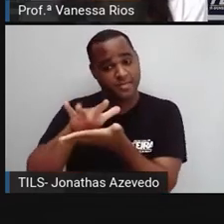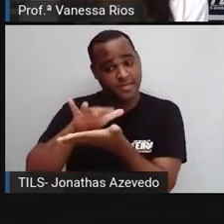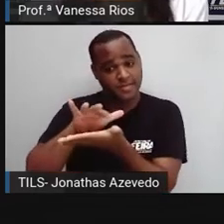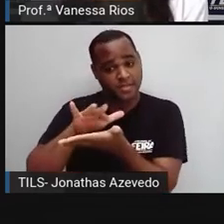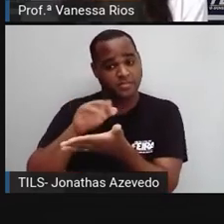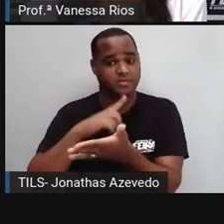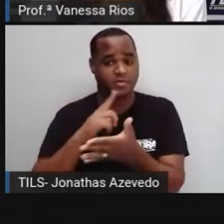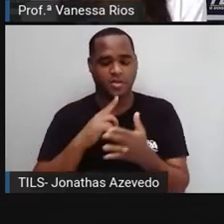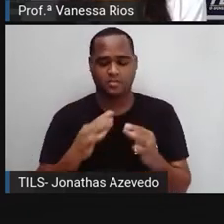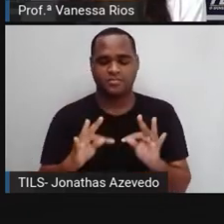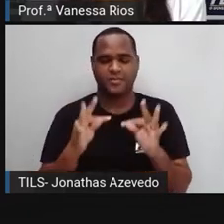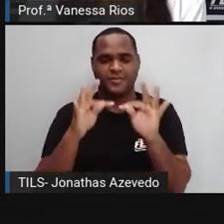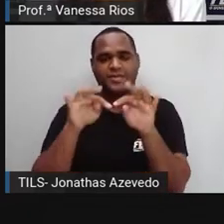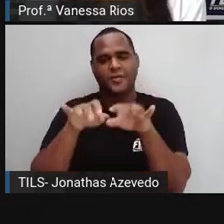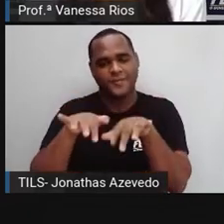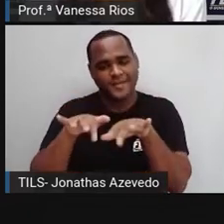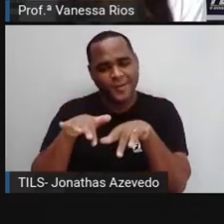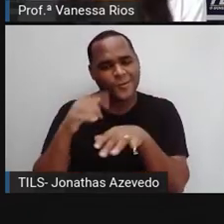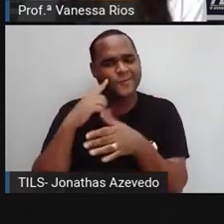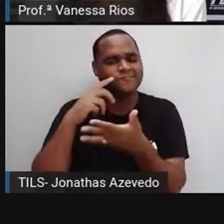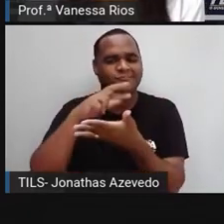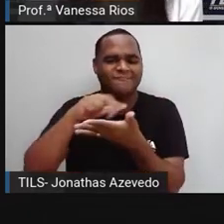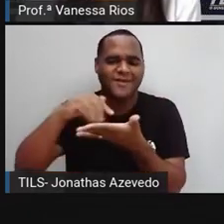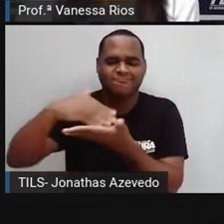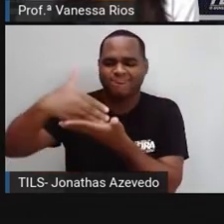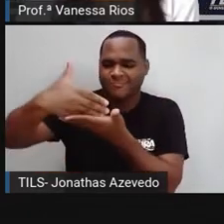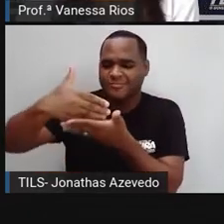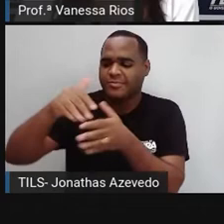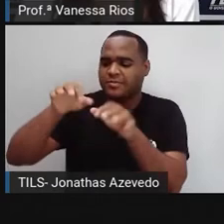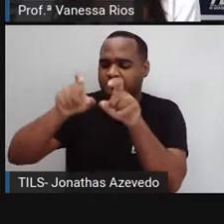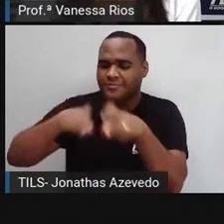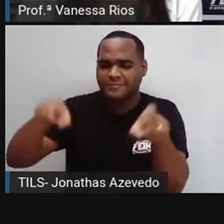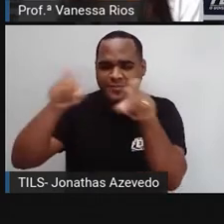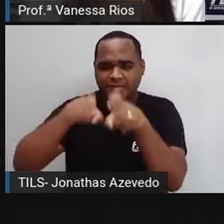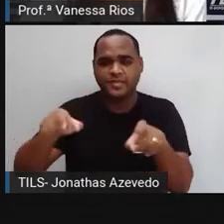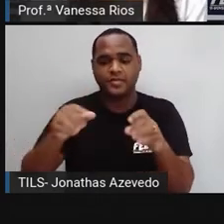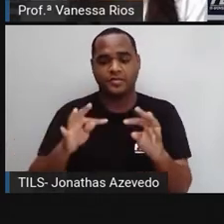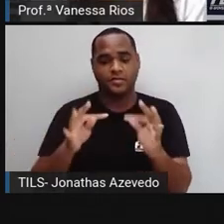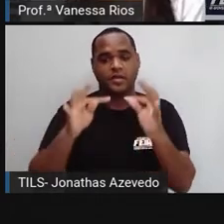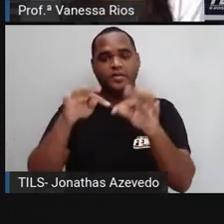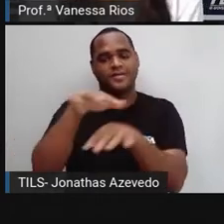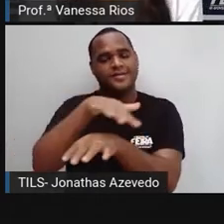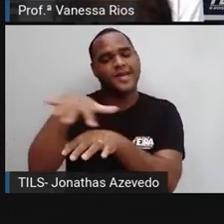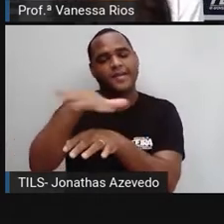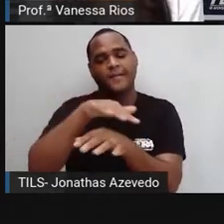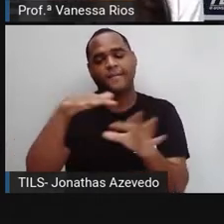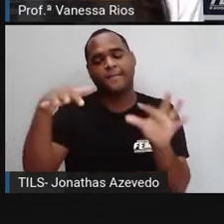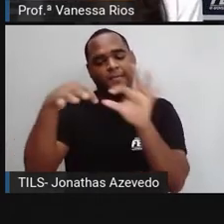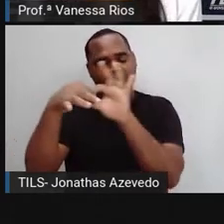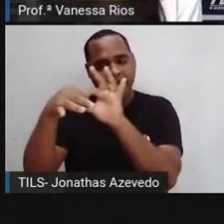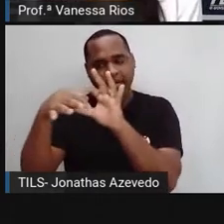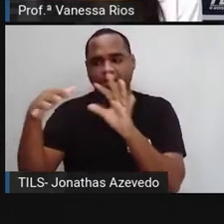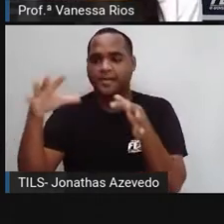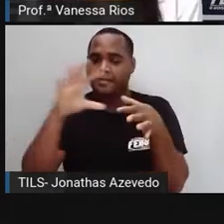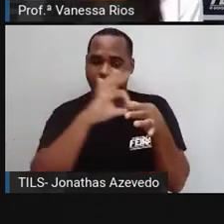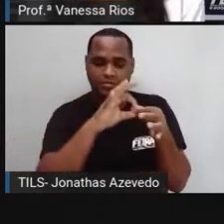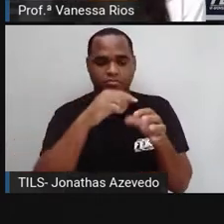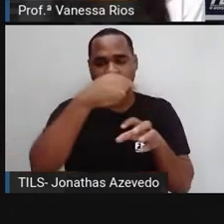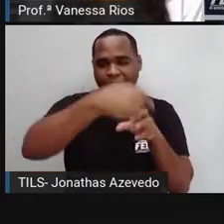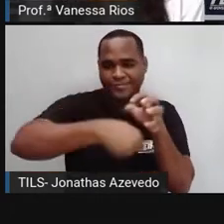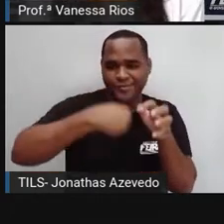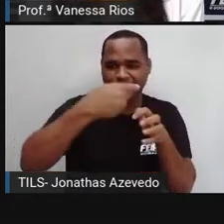aos recursos tecnológicos de computadores, das redes de computadores do mundo.